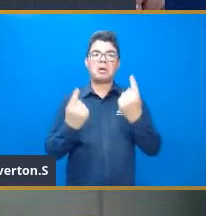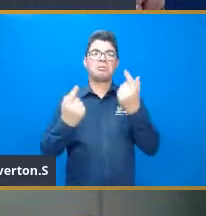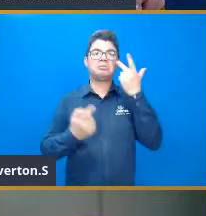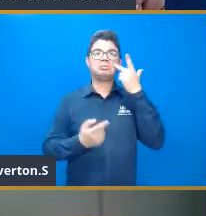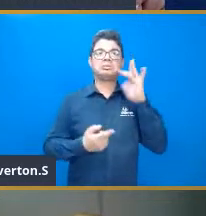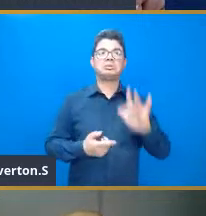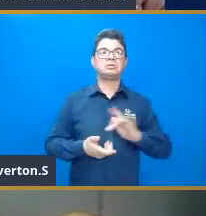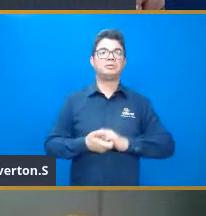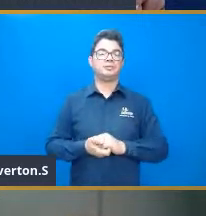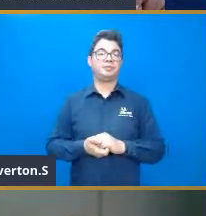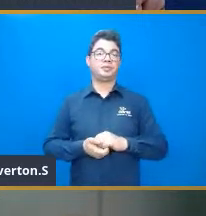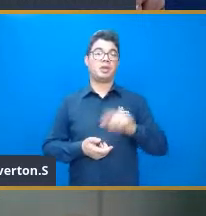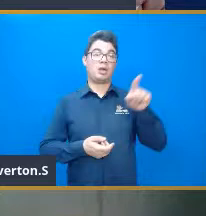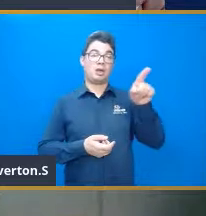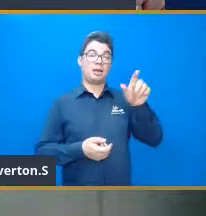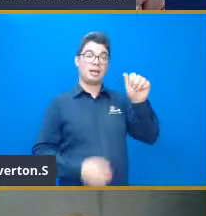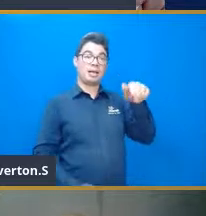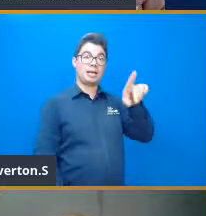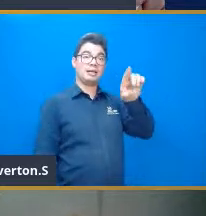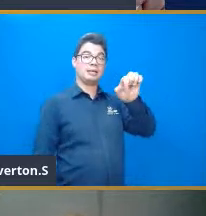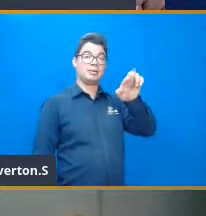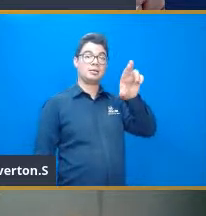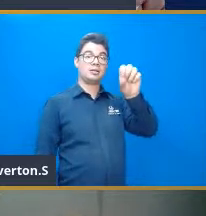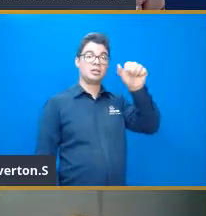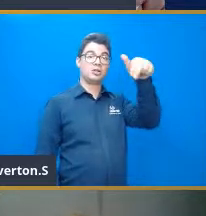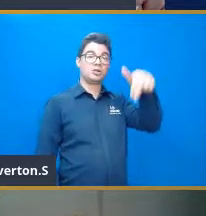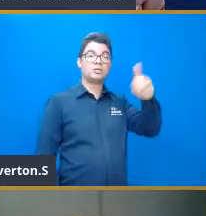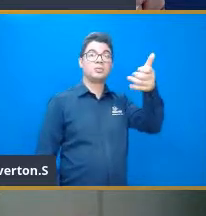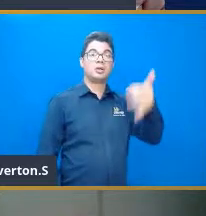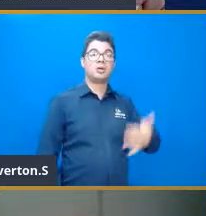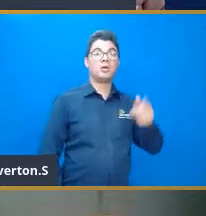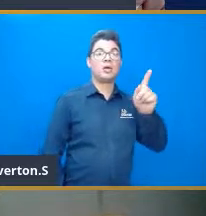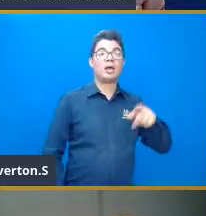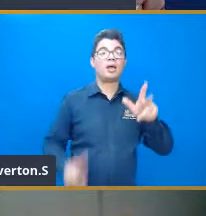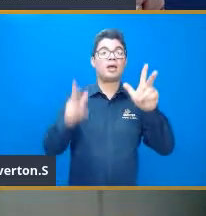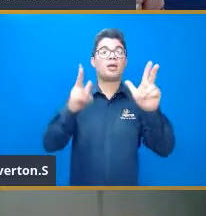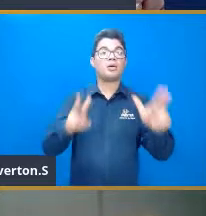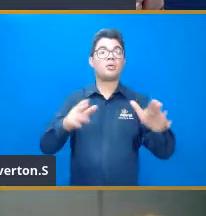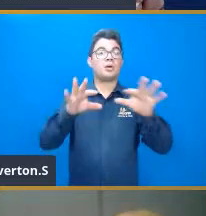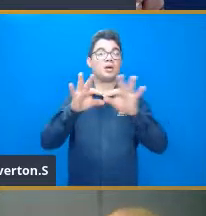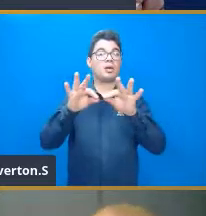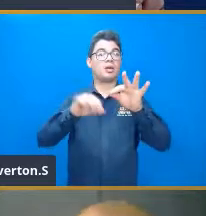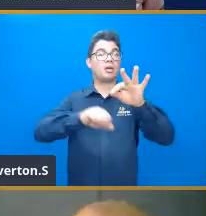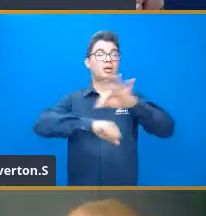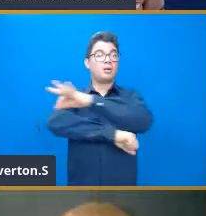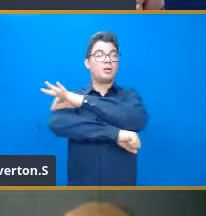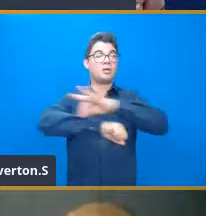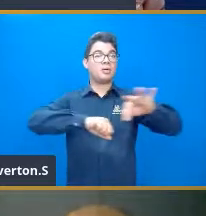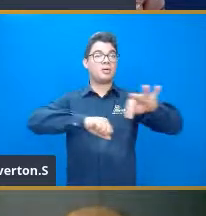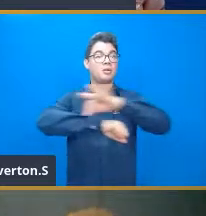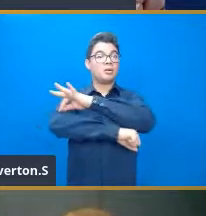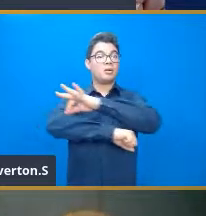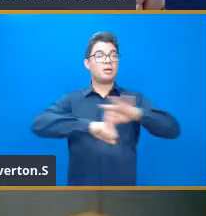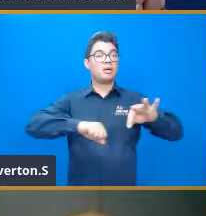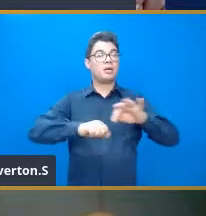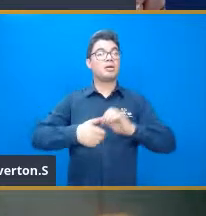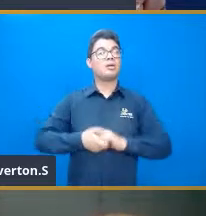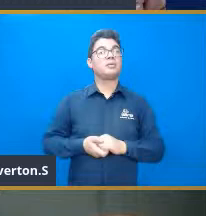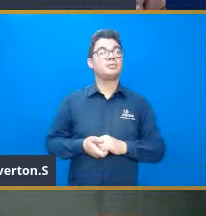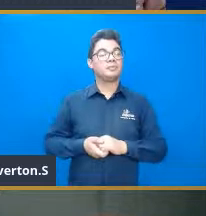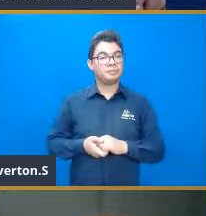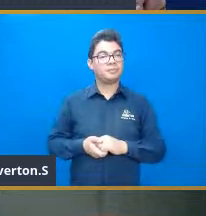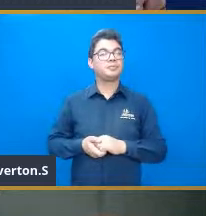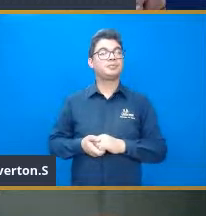o Anderson falou, mas é bem legal, é igual uma tábua de manguiços, então,